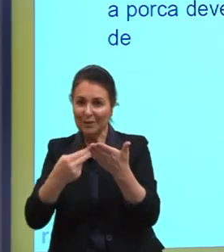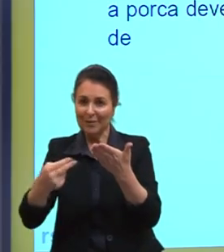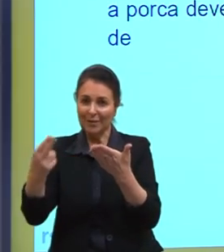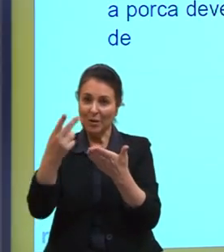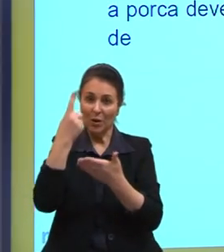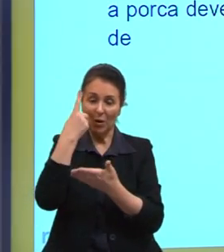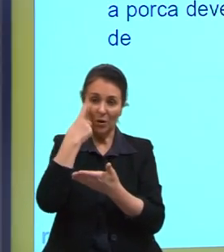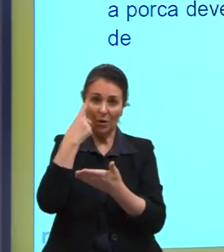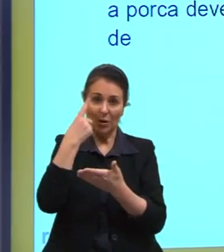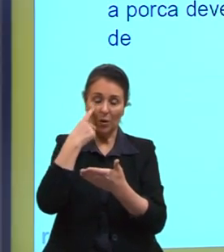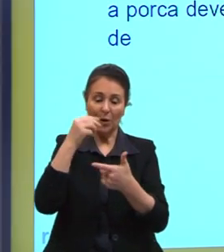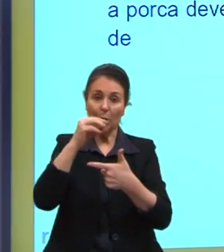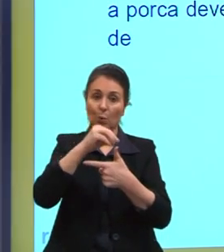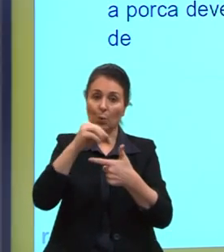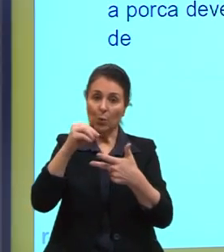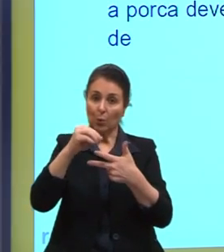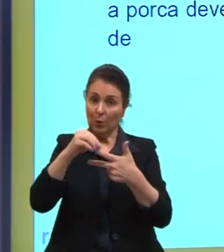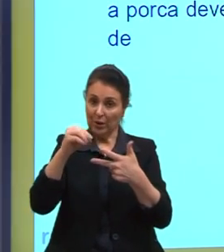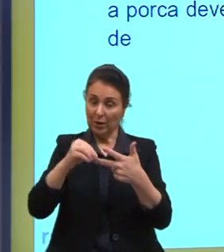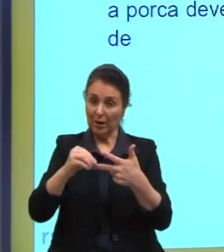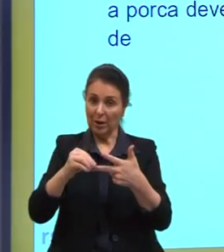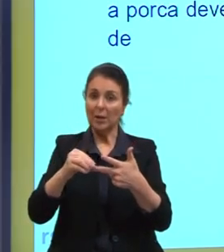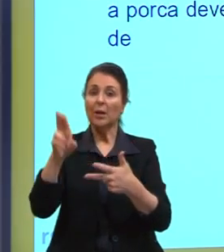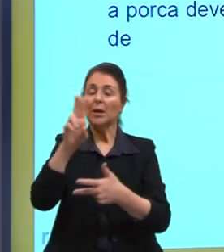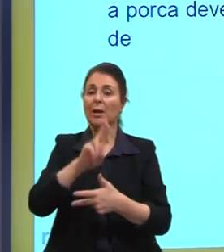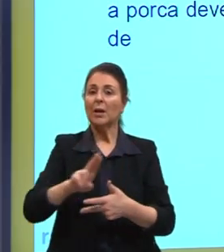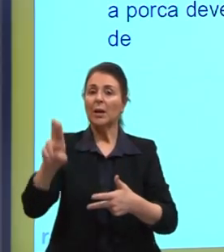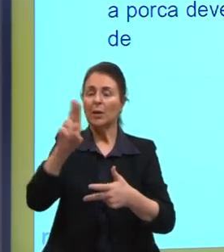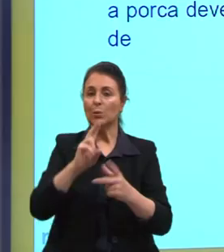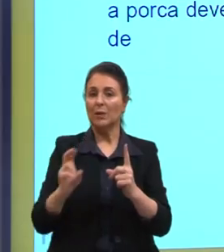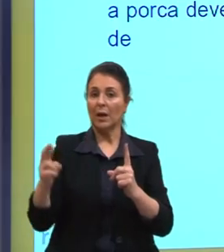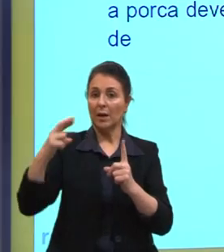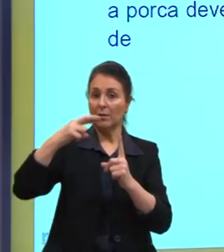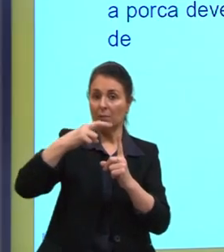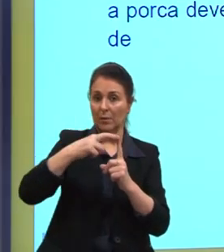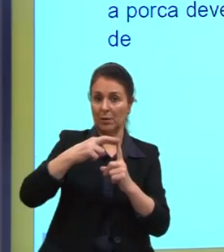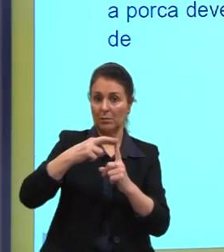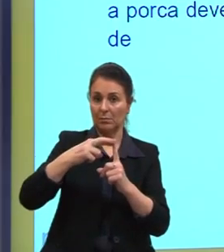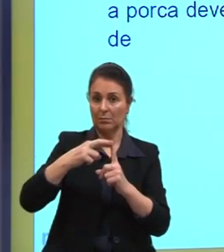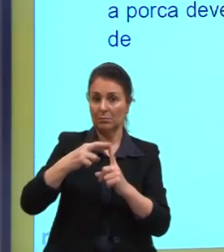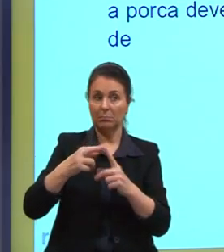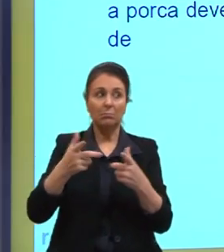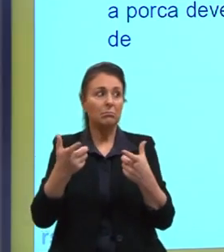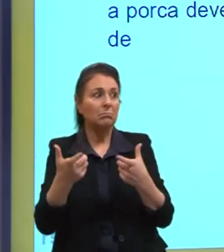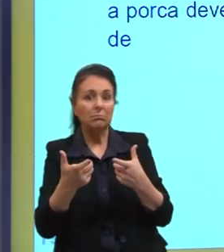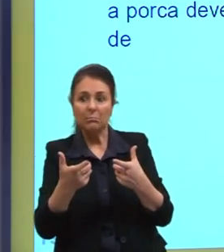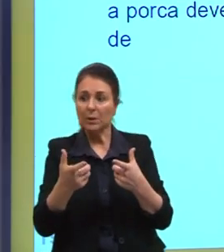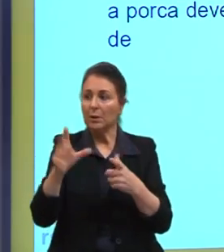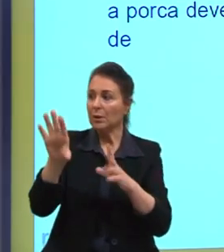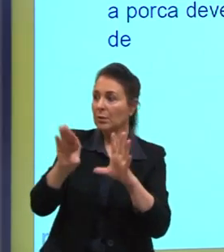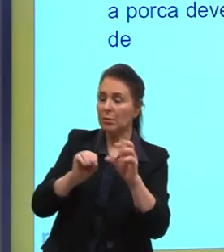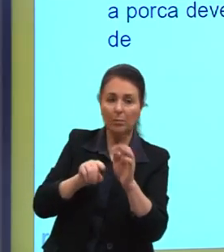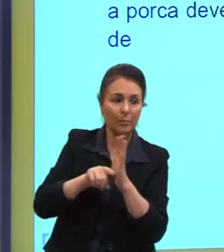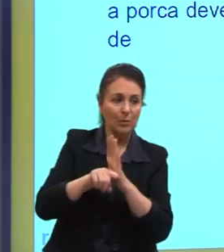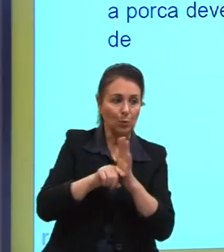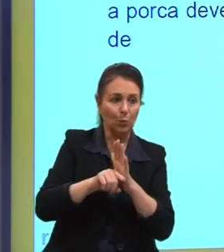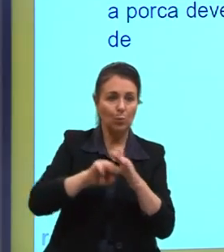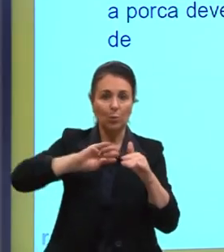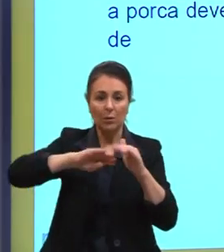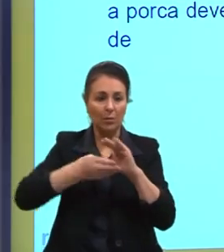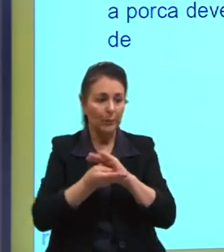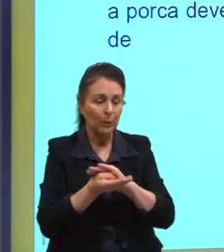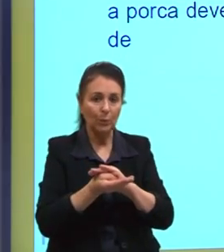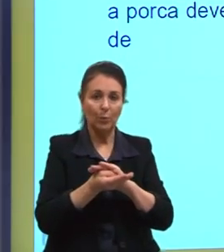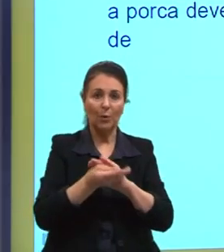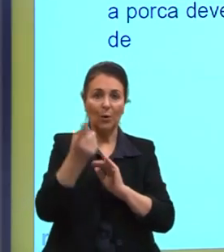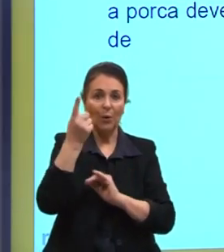tem aqui? o Enem, a maioria das questões ele traz a referência de onde ele tirou ou ele adaptou. Vejam